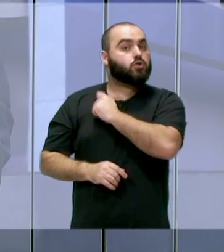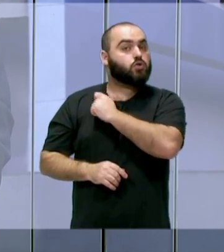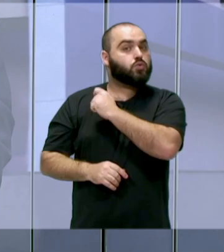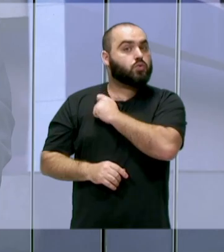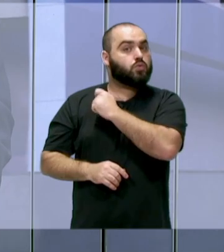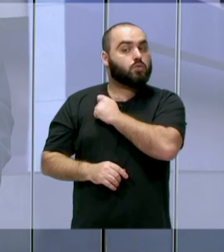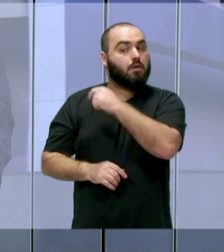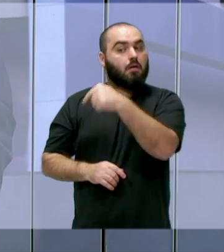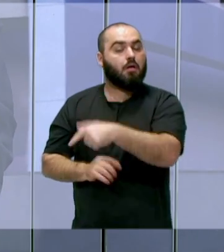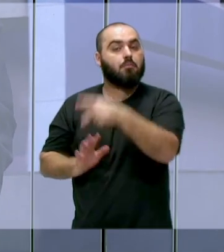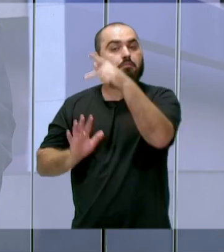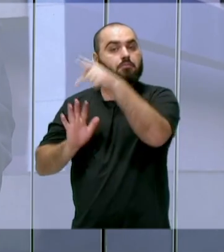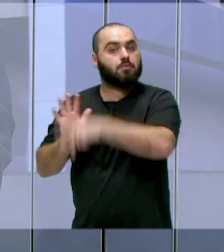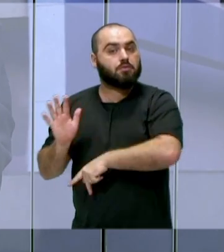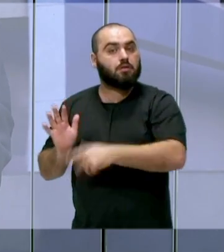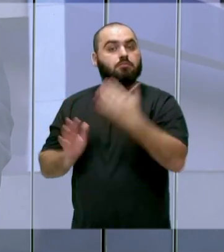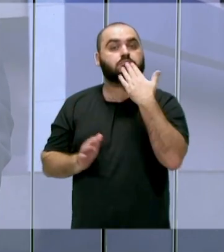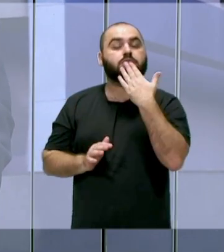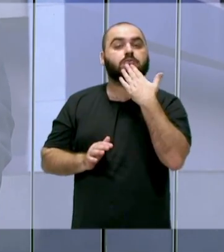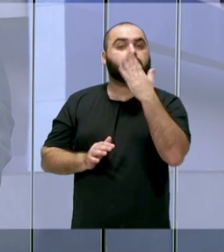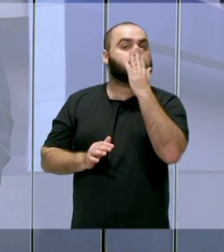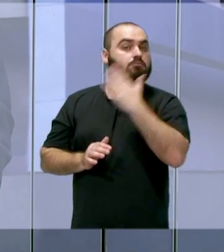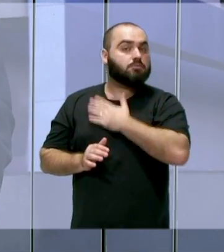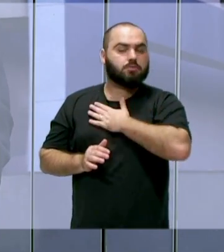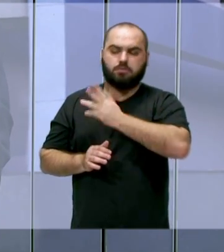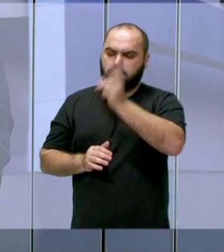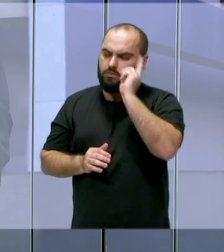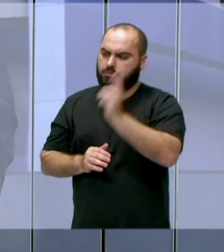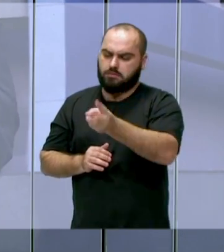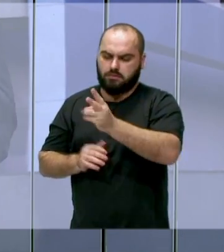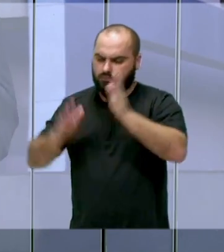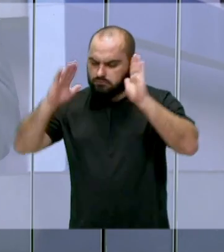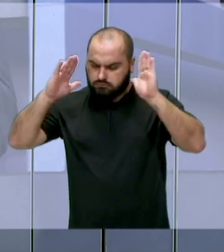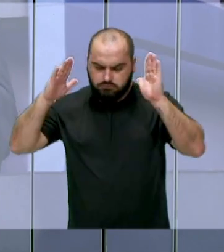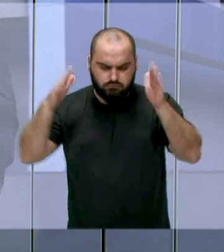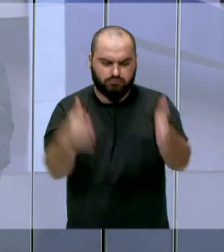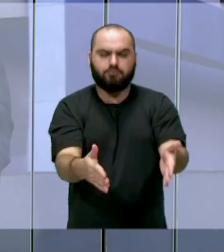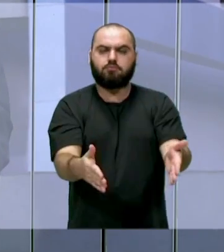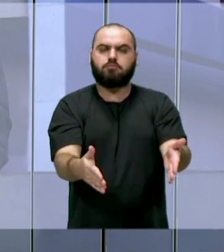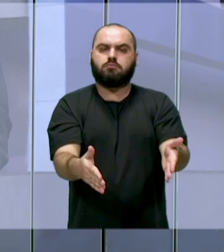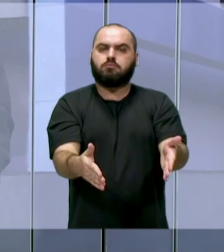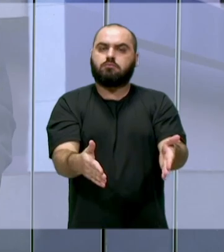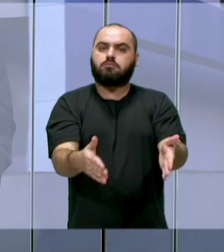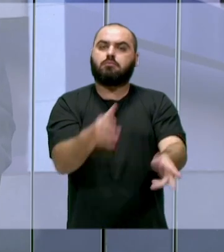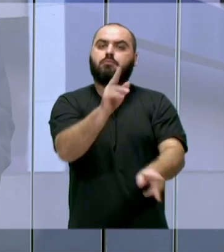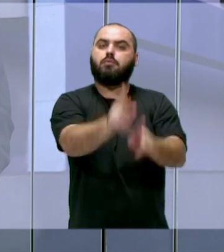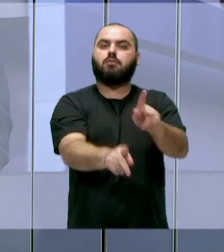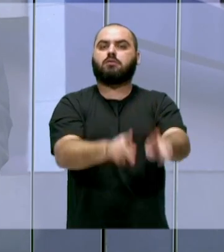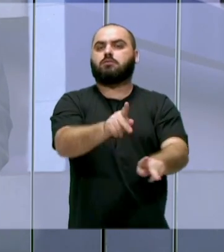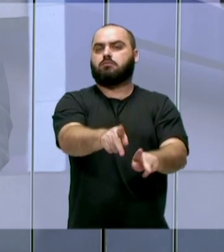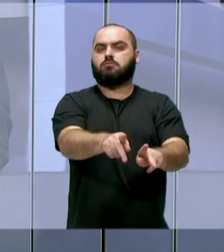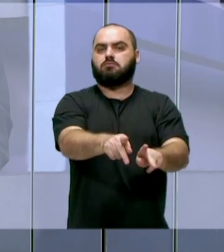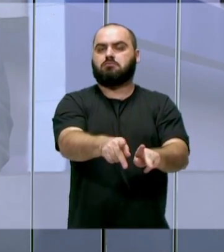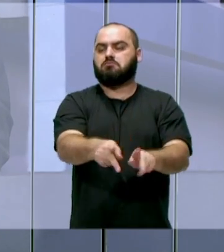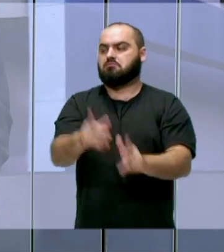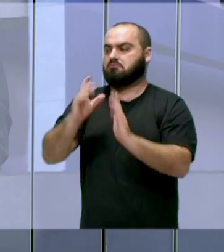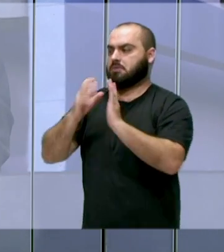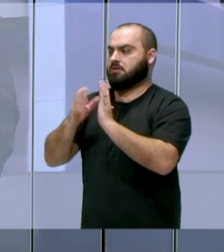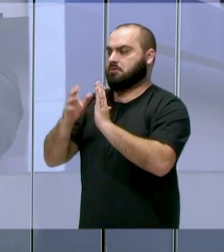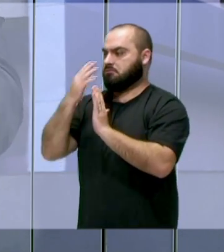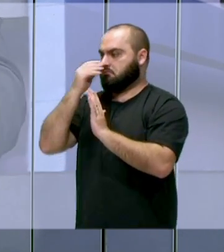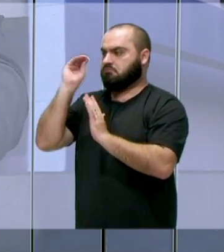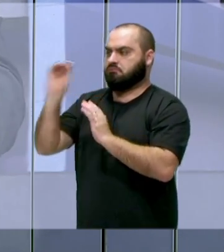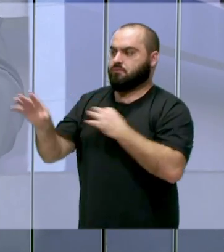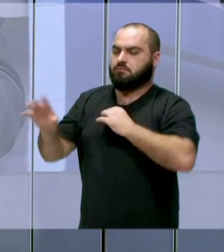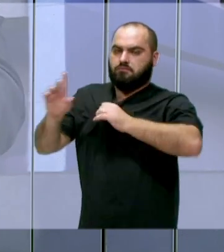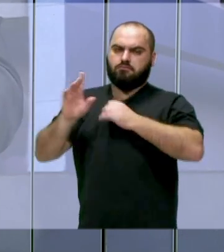dentro, meus projetos, minhas indicações, meu requerimento é sempre voltado ao bem comum, pensando no coletivo. Eu costumo dizer, isso